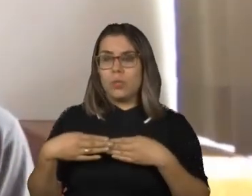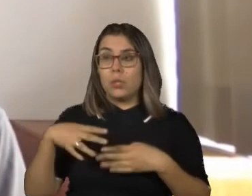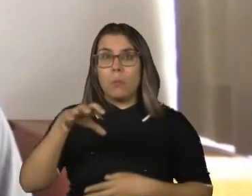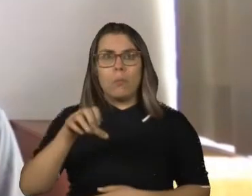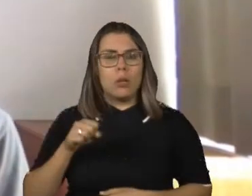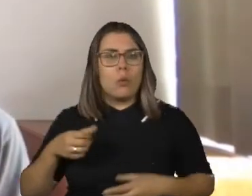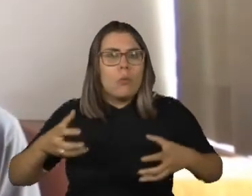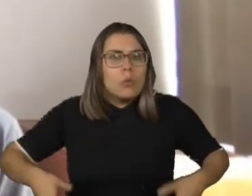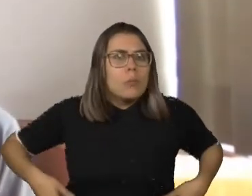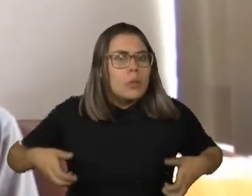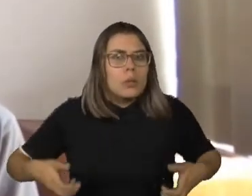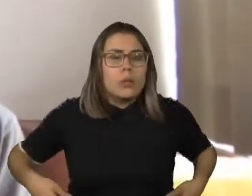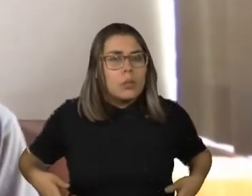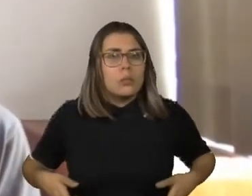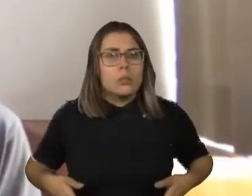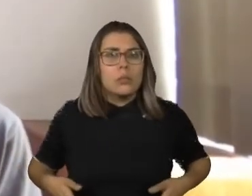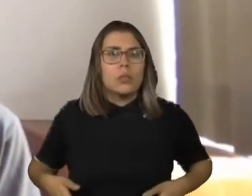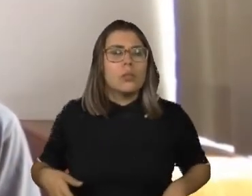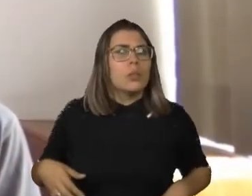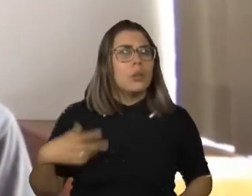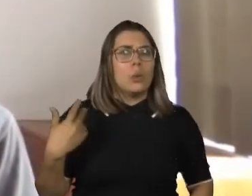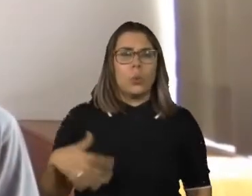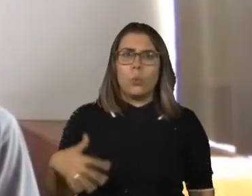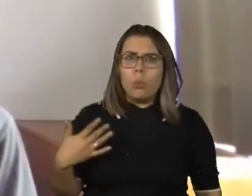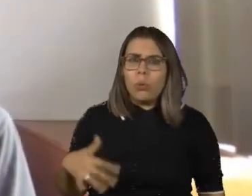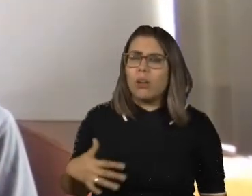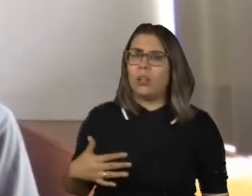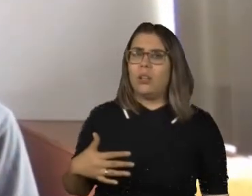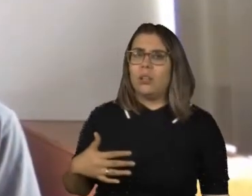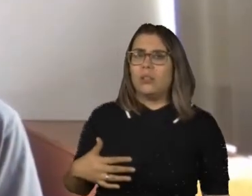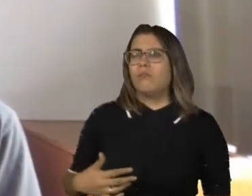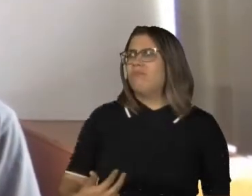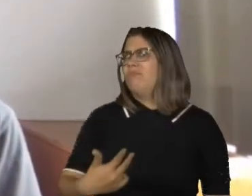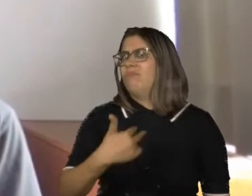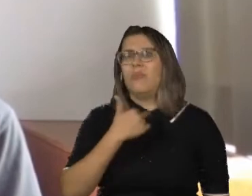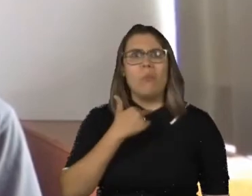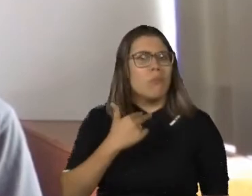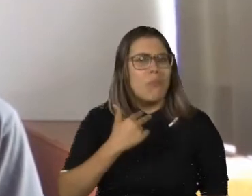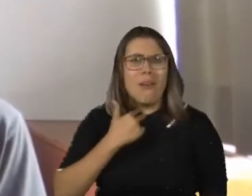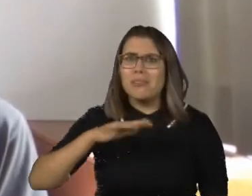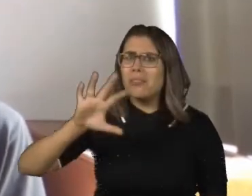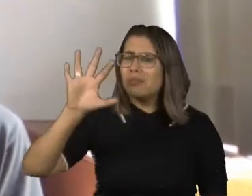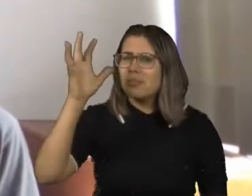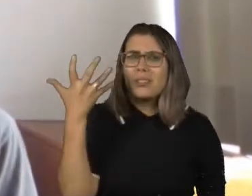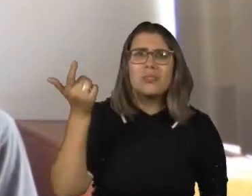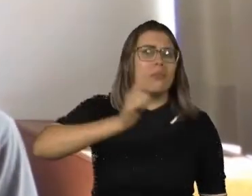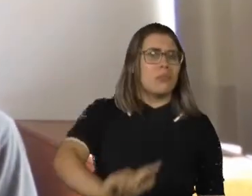Situações como essa não podem acontecer mais nesse futuro anticapacitista.